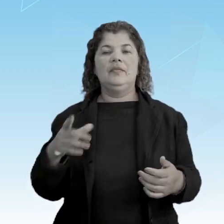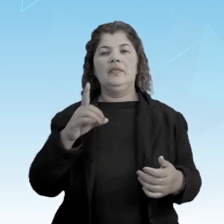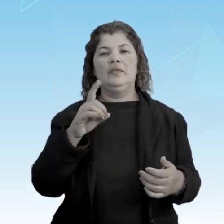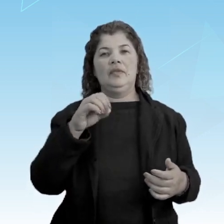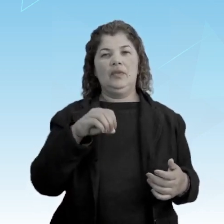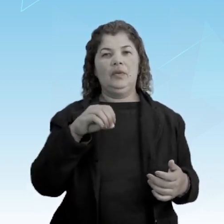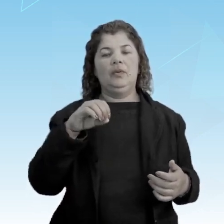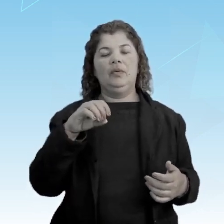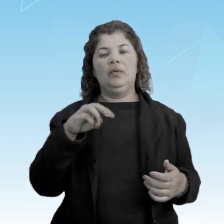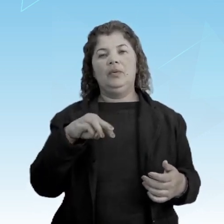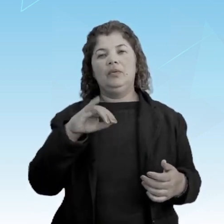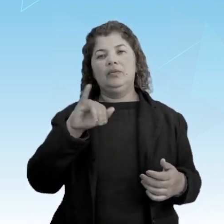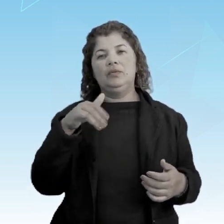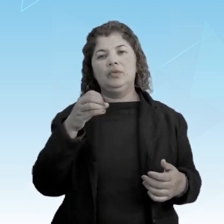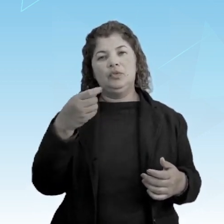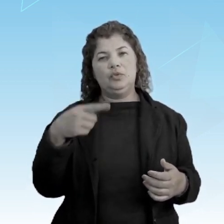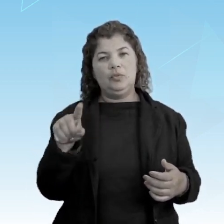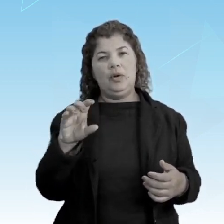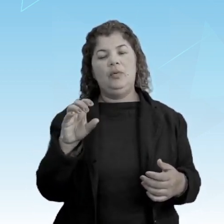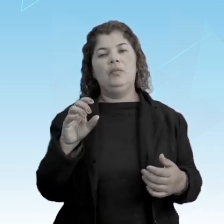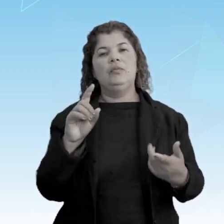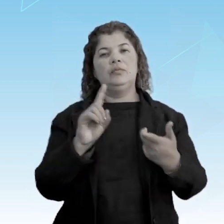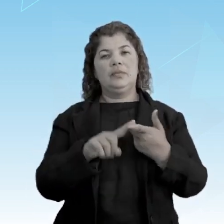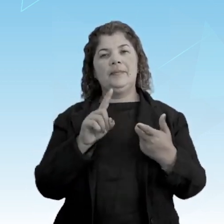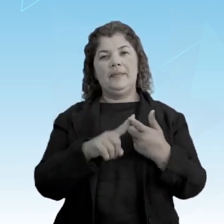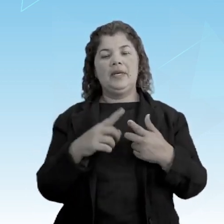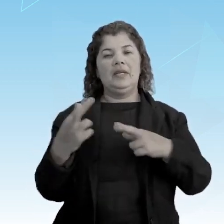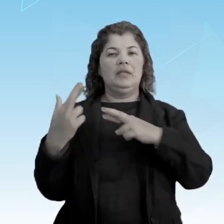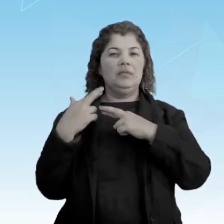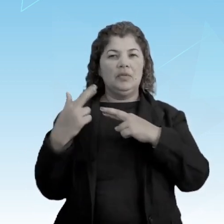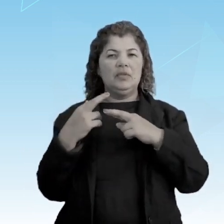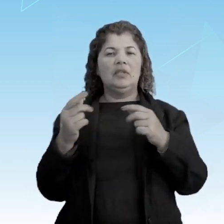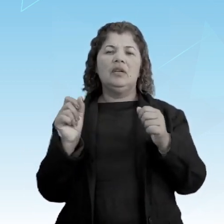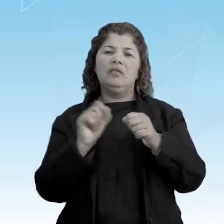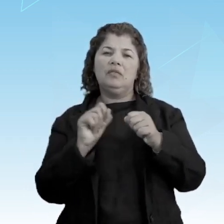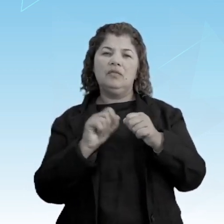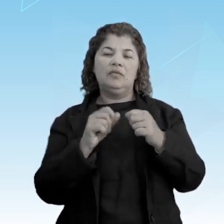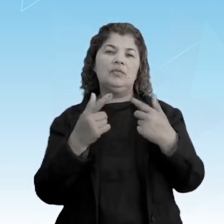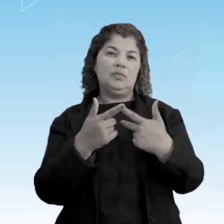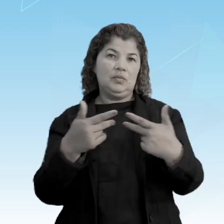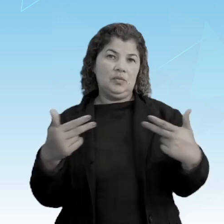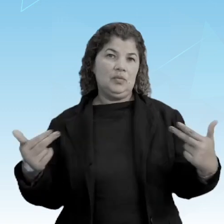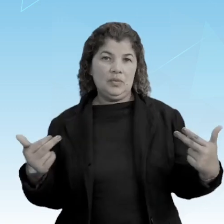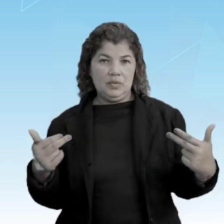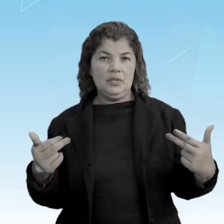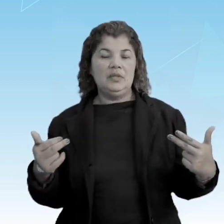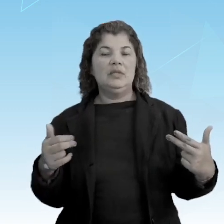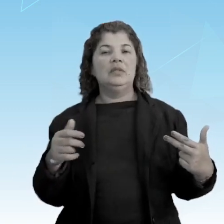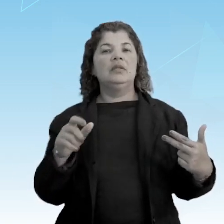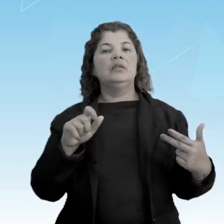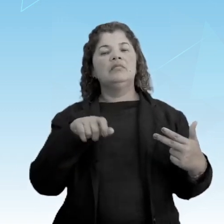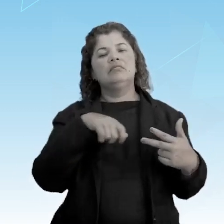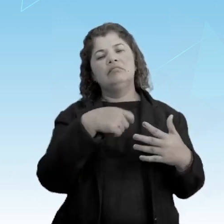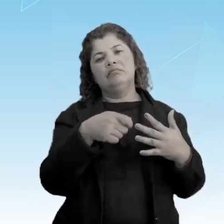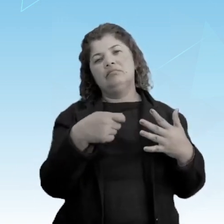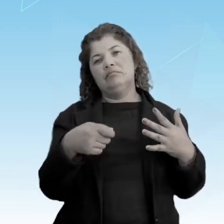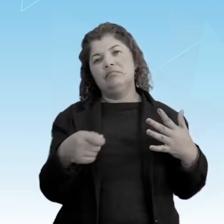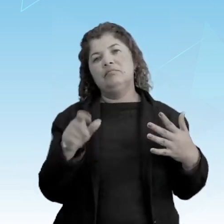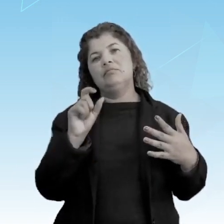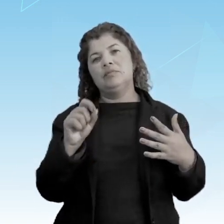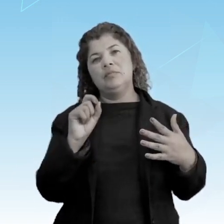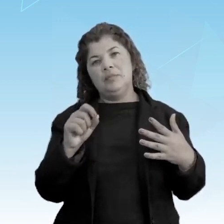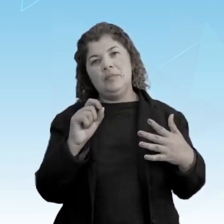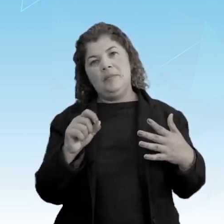responsável por importantes realizações, entre as quais cabe citar a